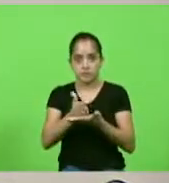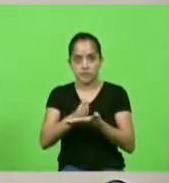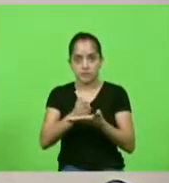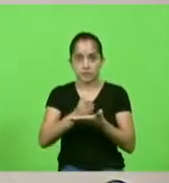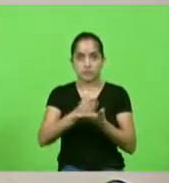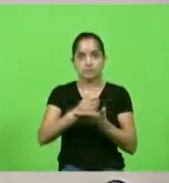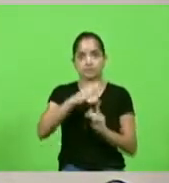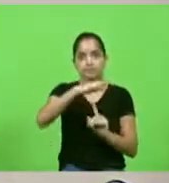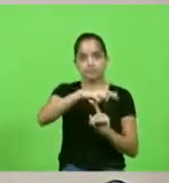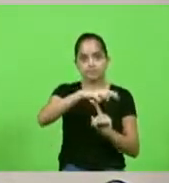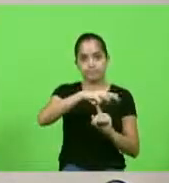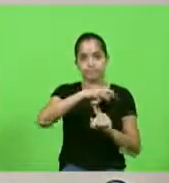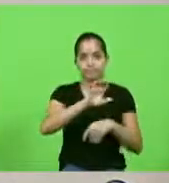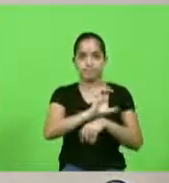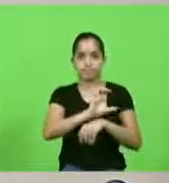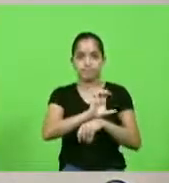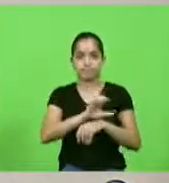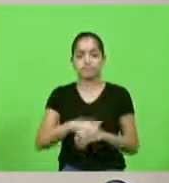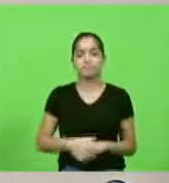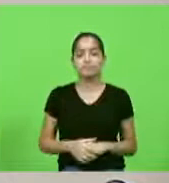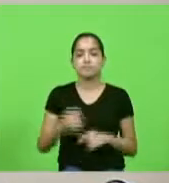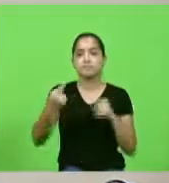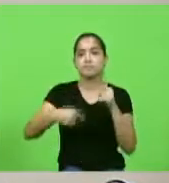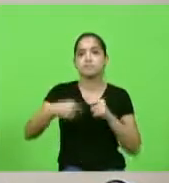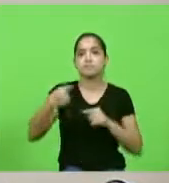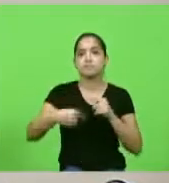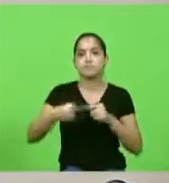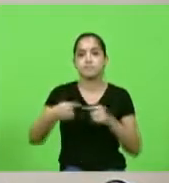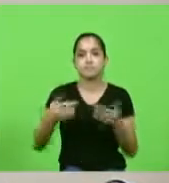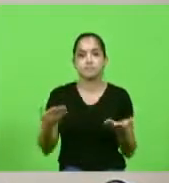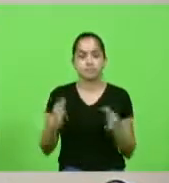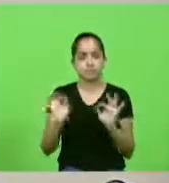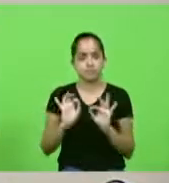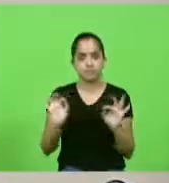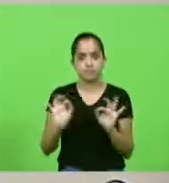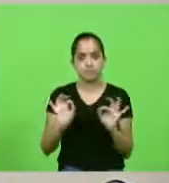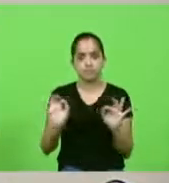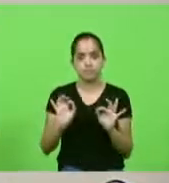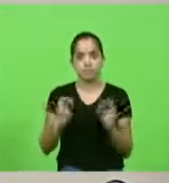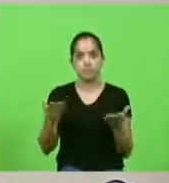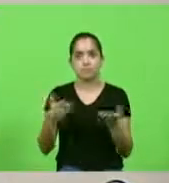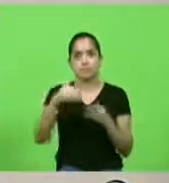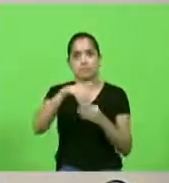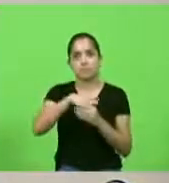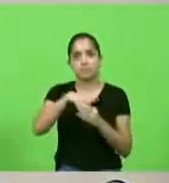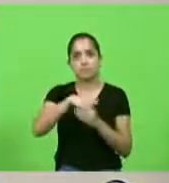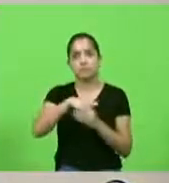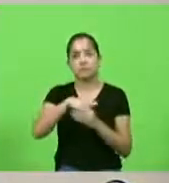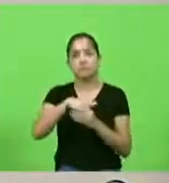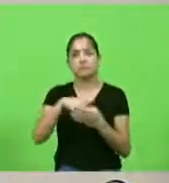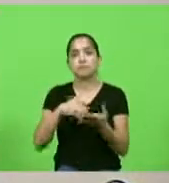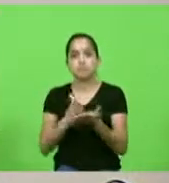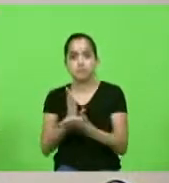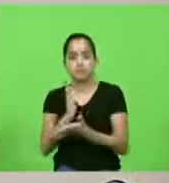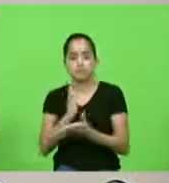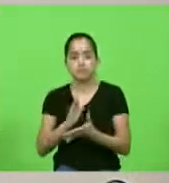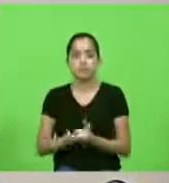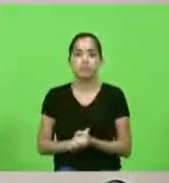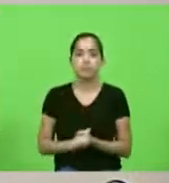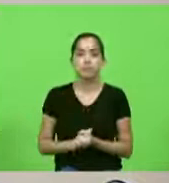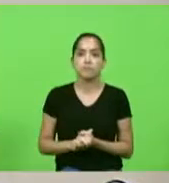em discussão não havendo quem queira discutir em votação aprovado